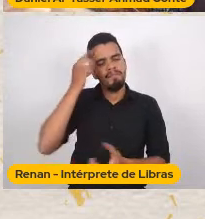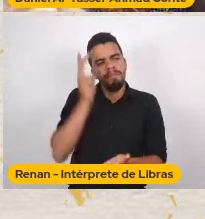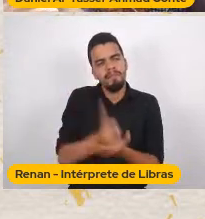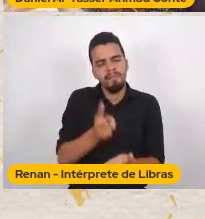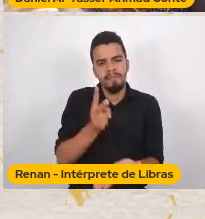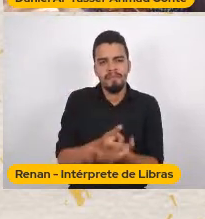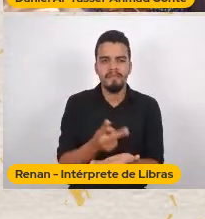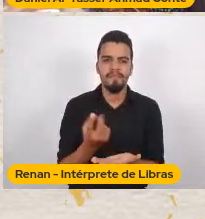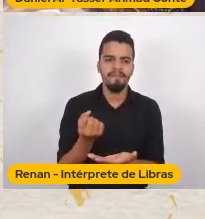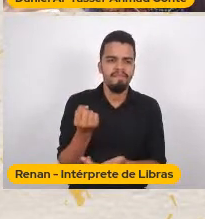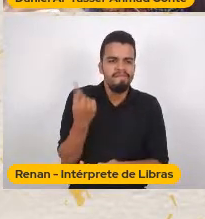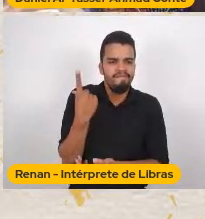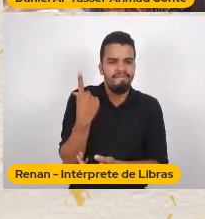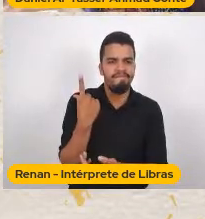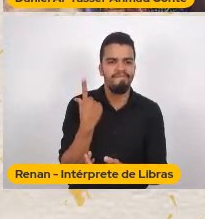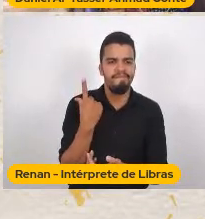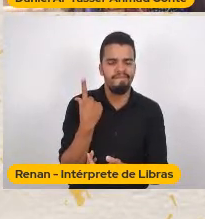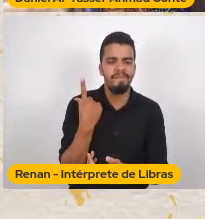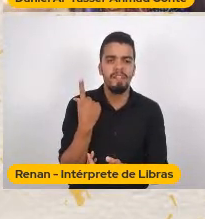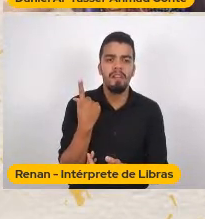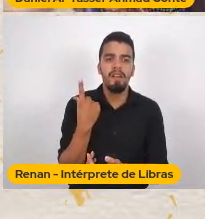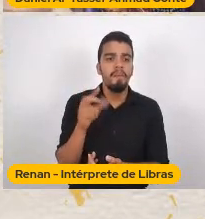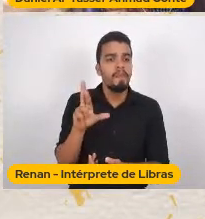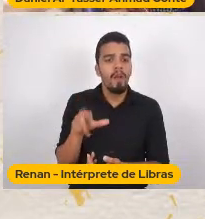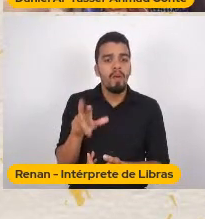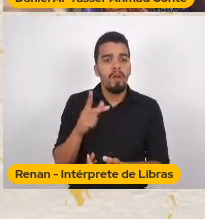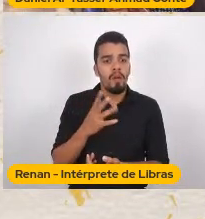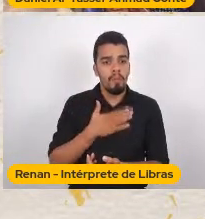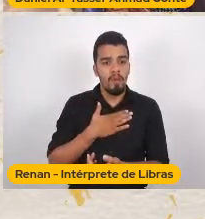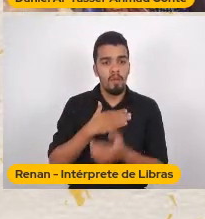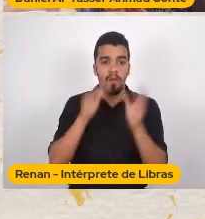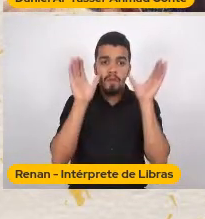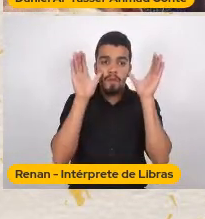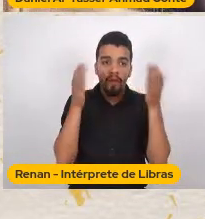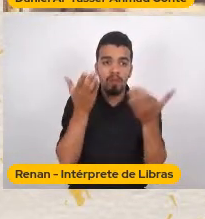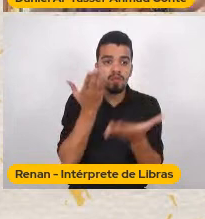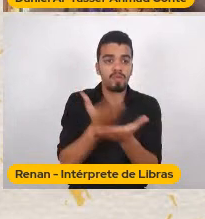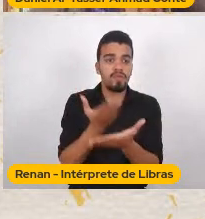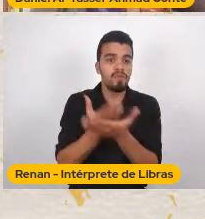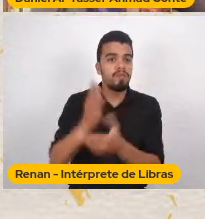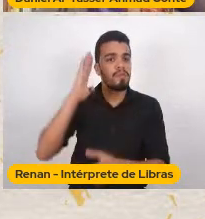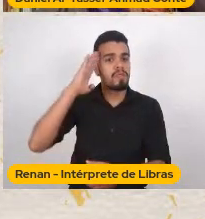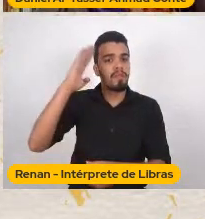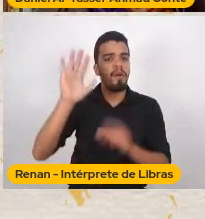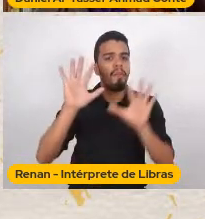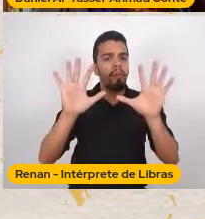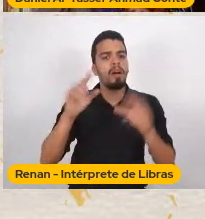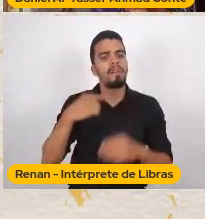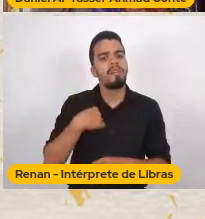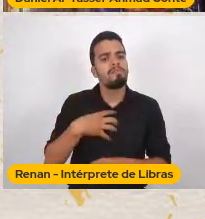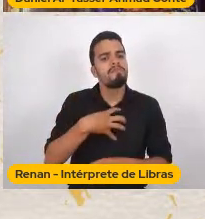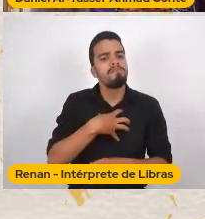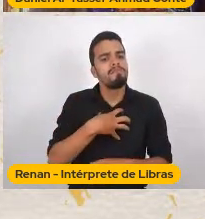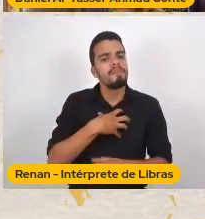Não é a minha O meu objeto de estudo principal Mas eu sempre achei muito estranho Um xalala enorme Né Uma